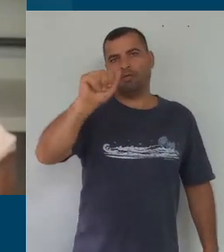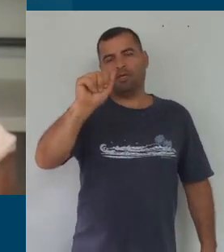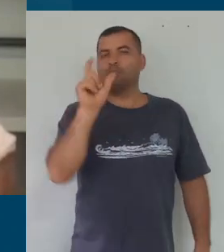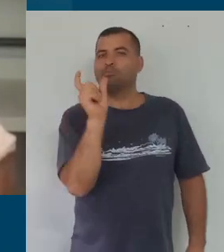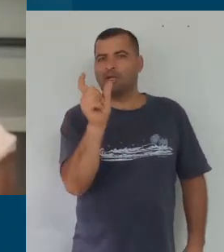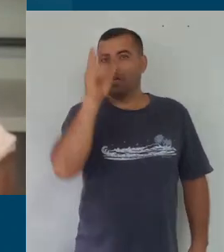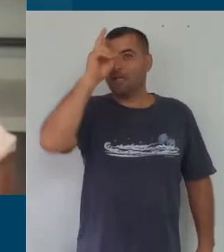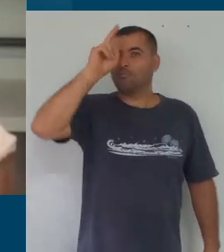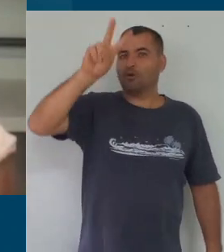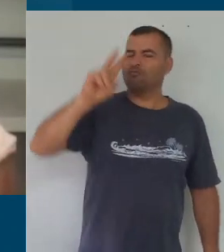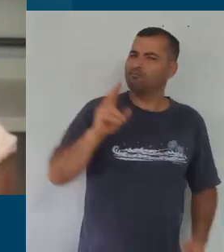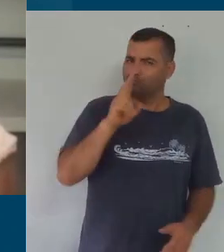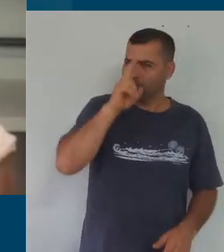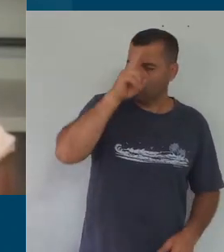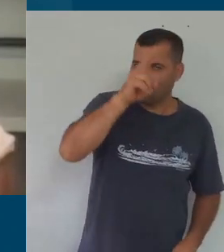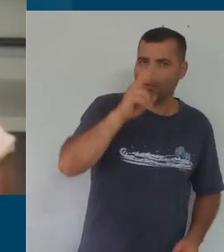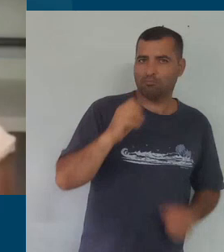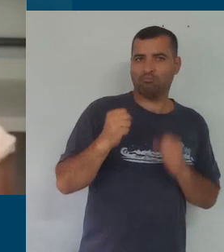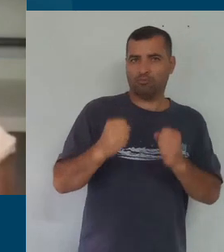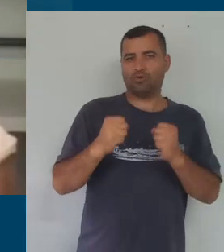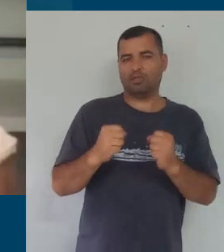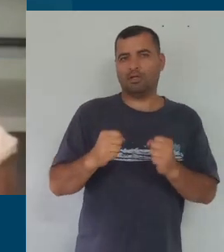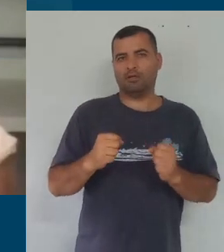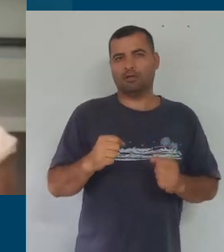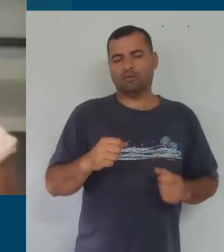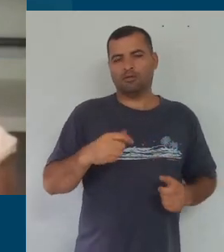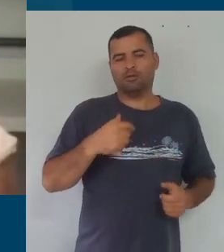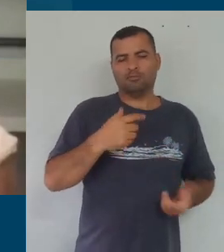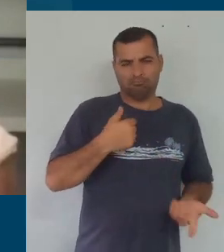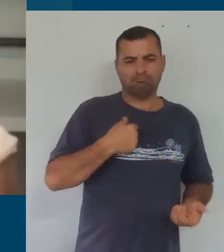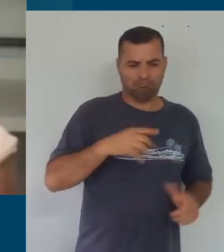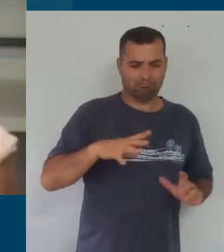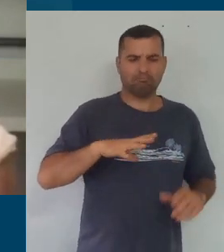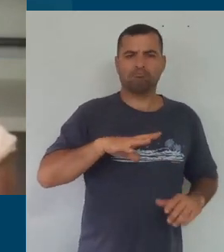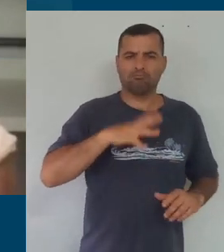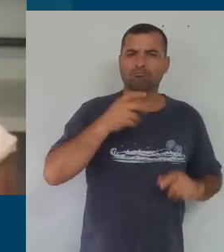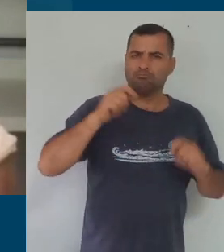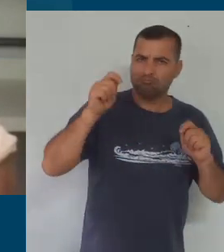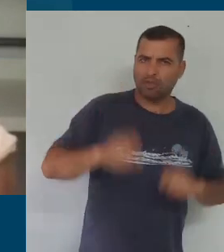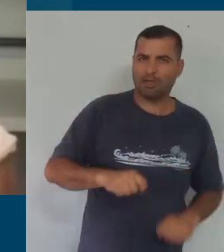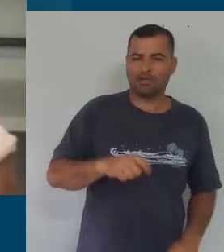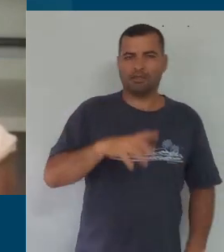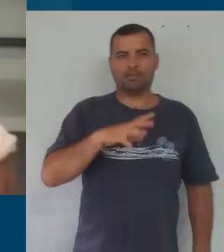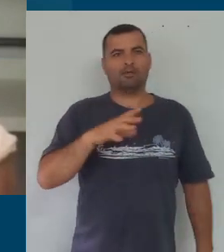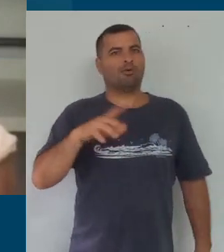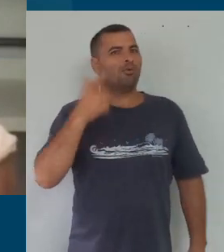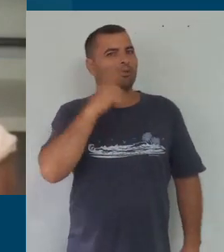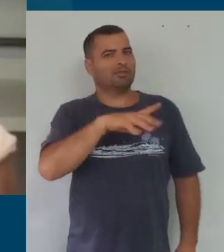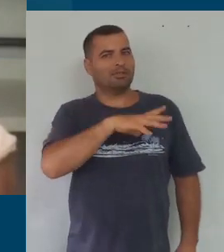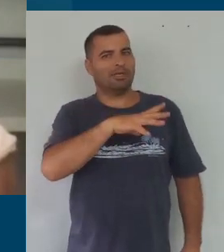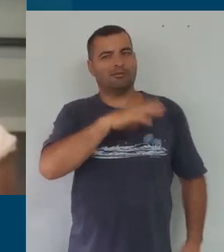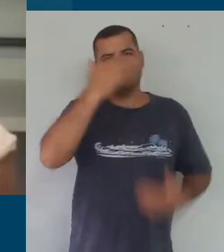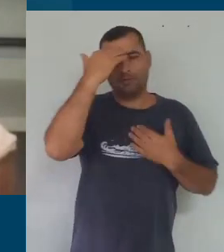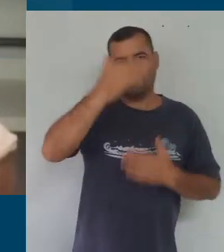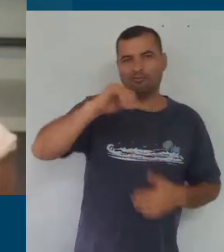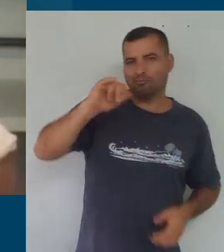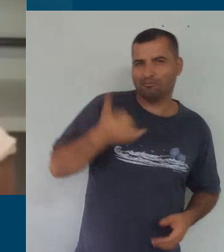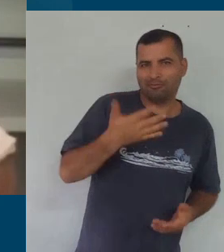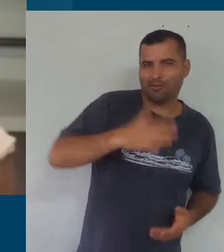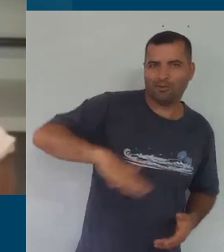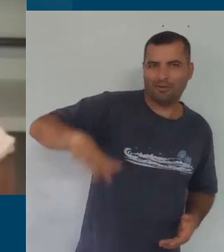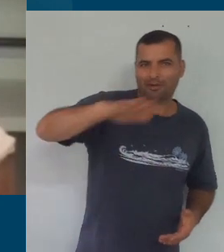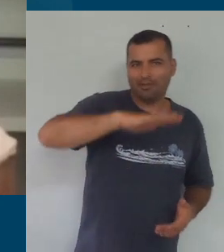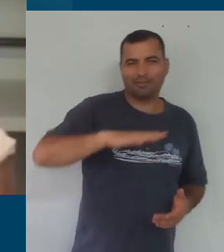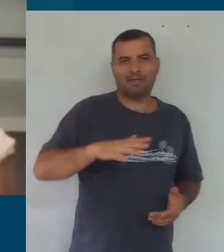fortalecimento do poder, da autonomia, é uma conquista da cidade. Muito obrigado pela oportunidade, nós temos dado a nossa